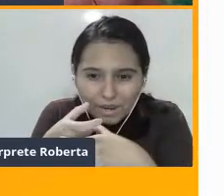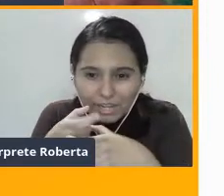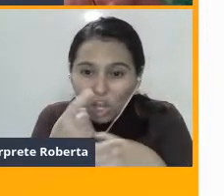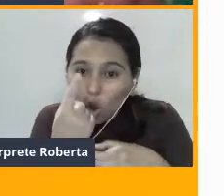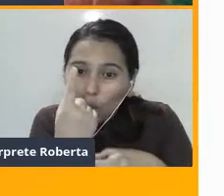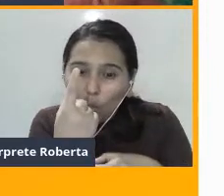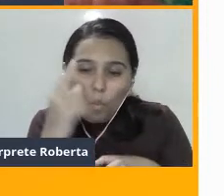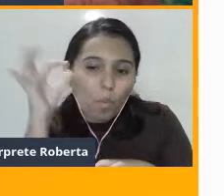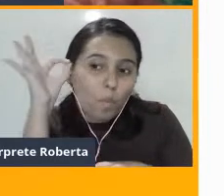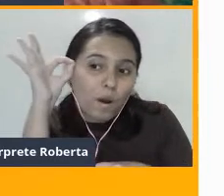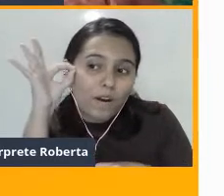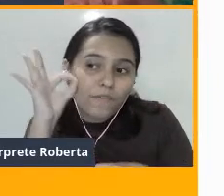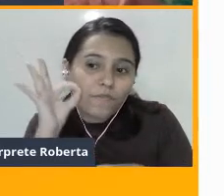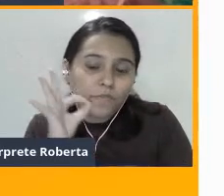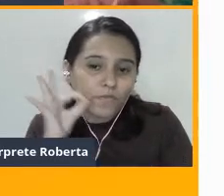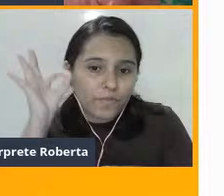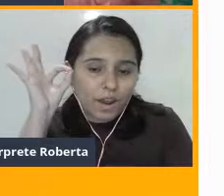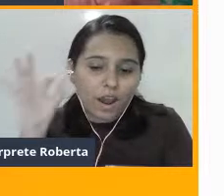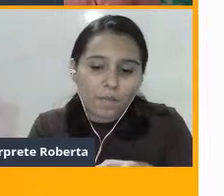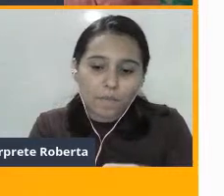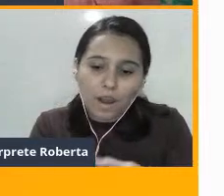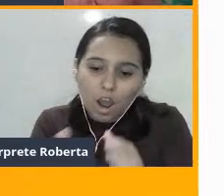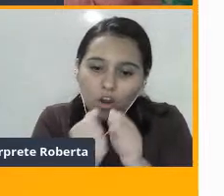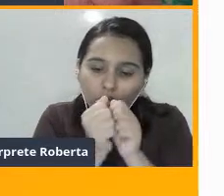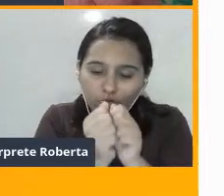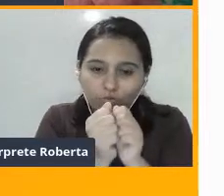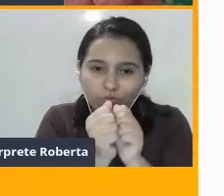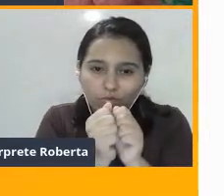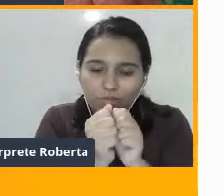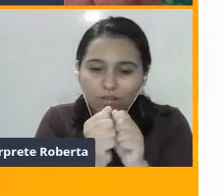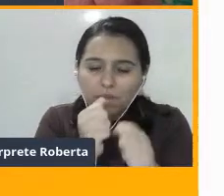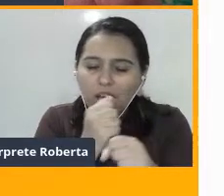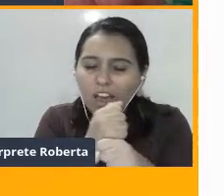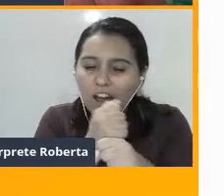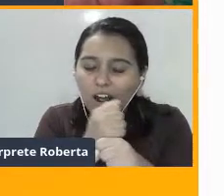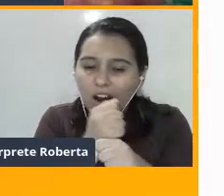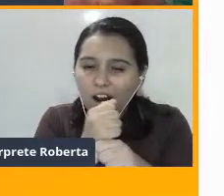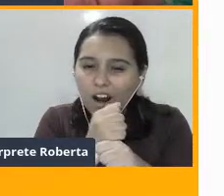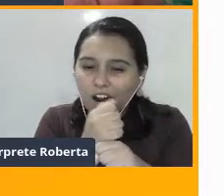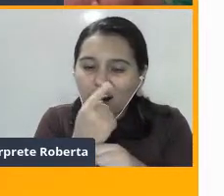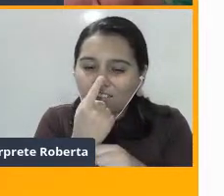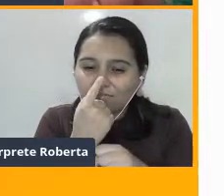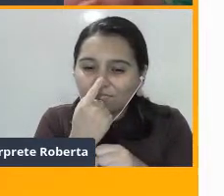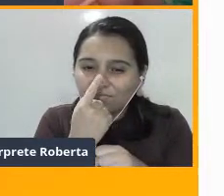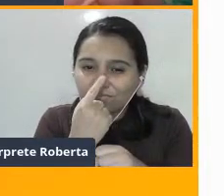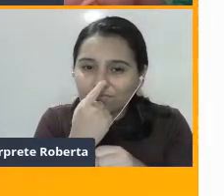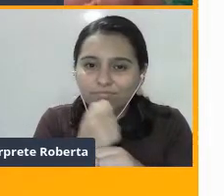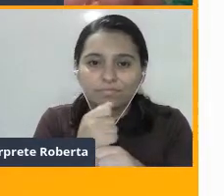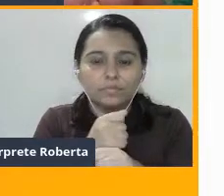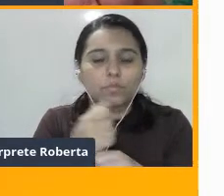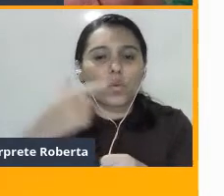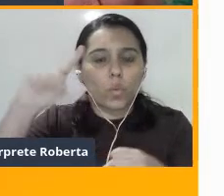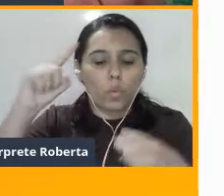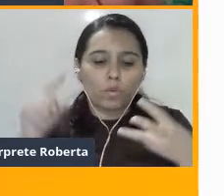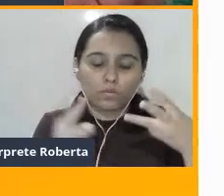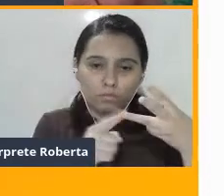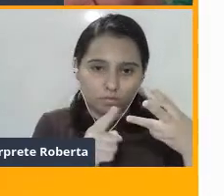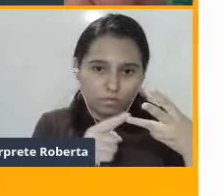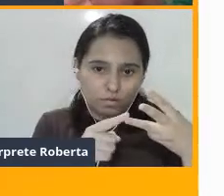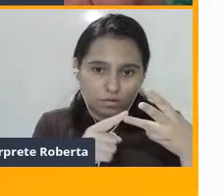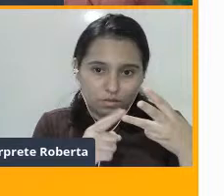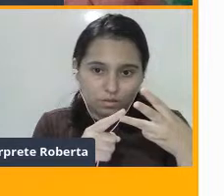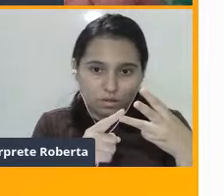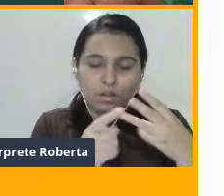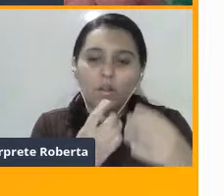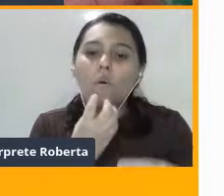Só que, com elas, estabelecem laços muito mais duradouros, muito mais fiéis. E o terceiro tipo de macho, o macho amarelo, ele se